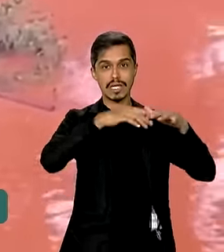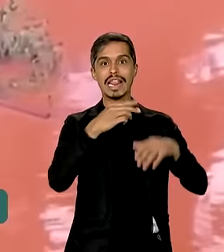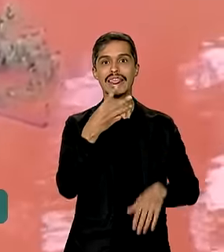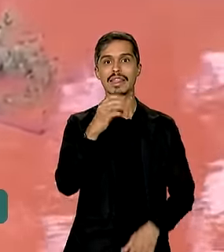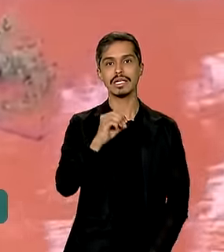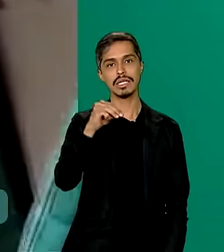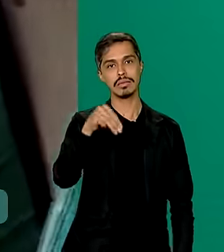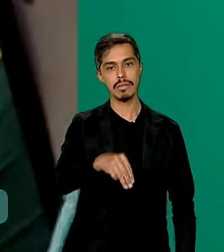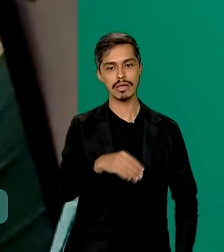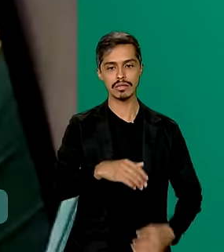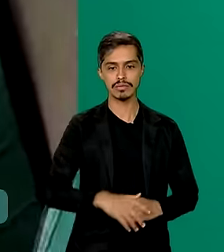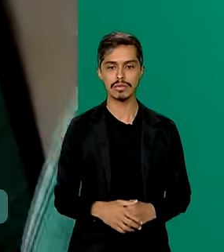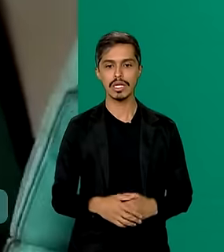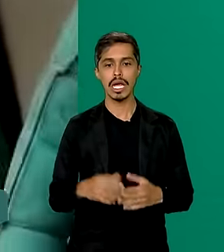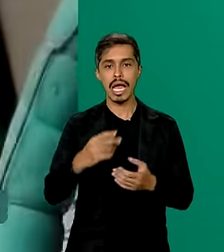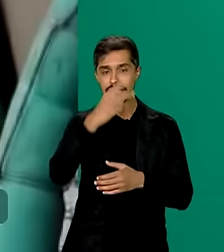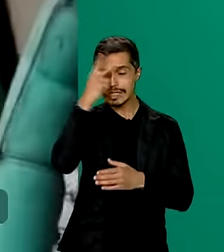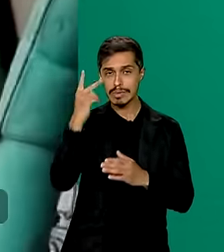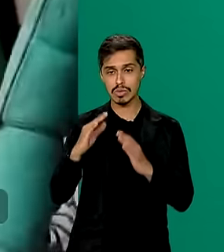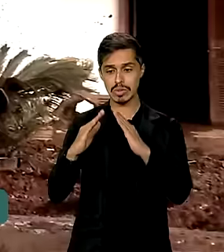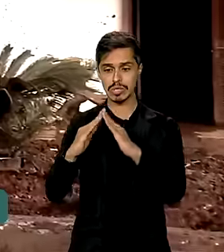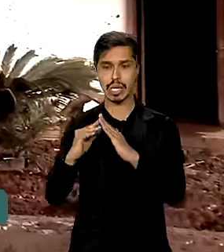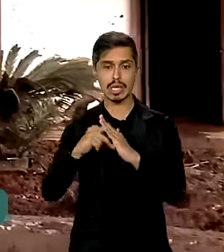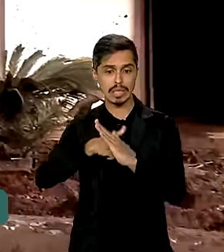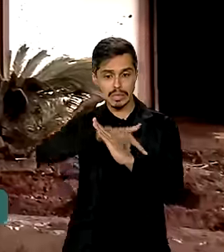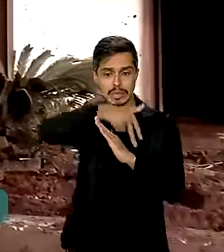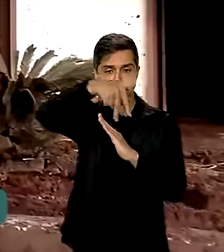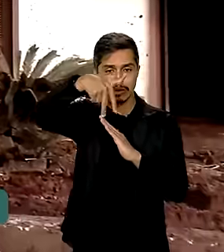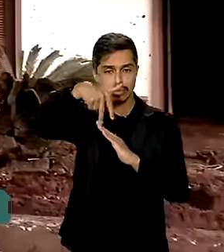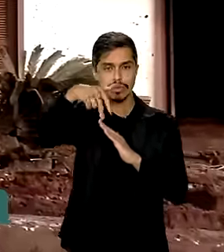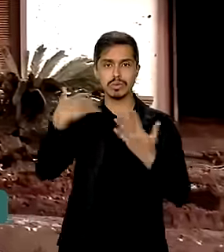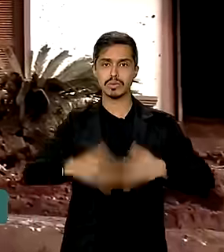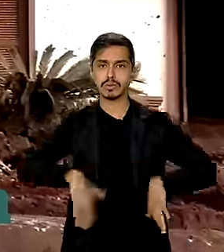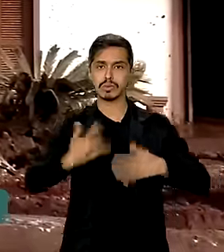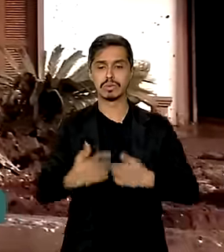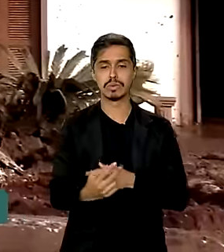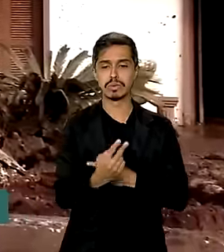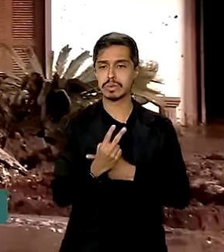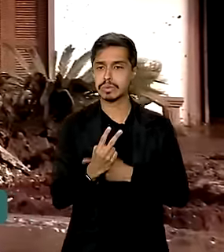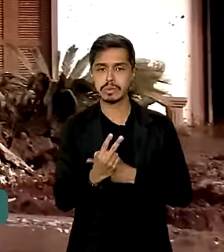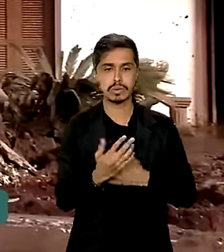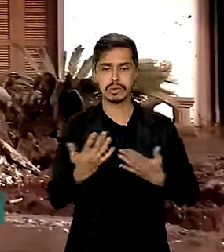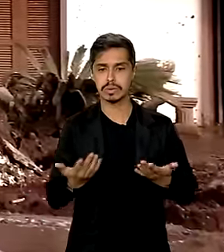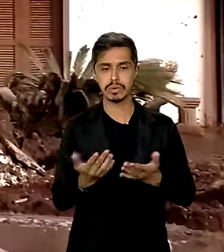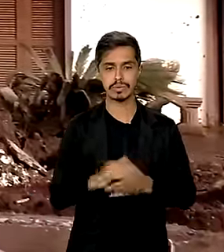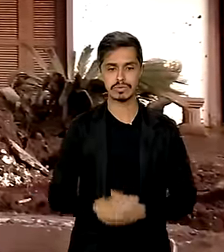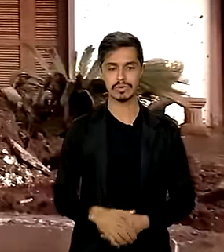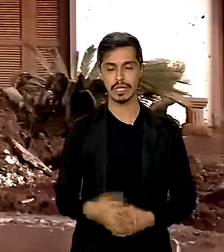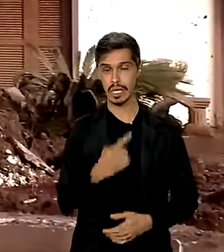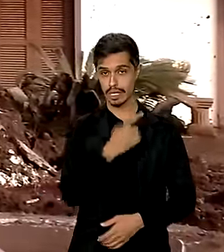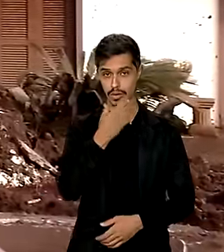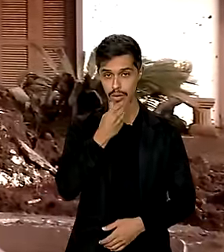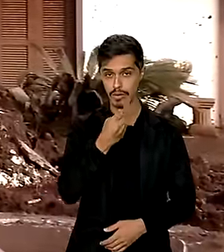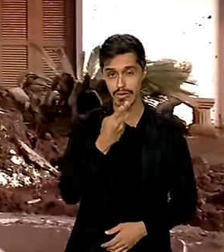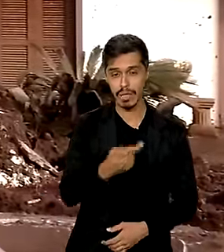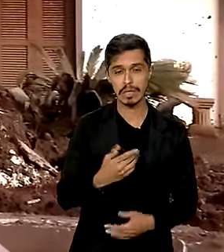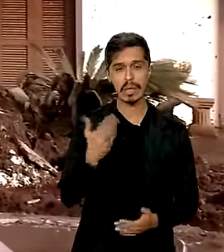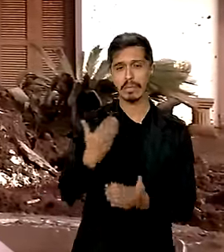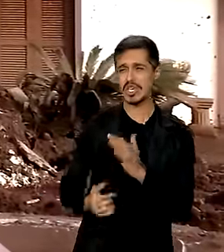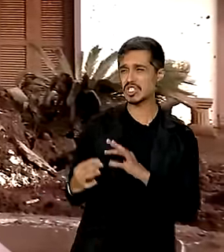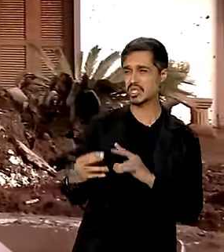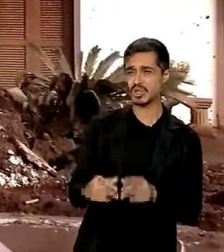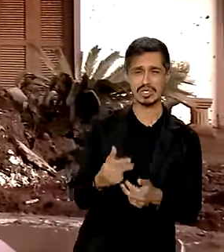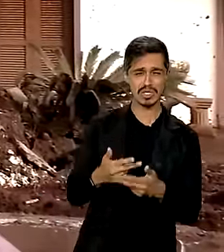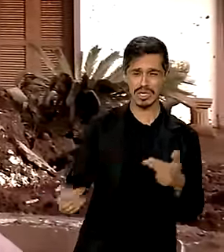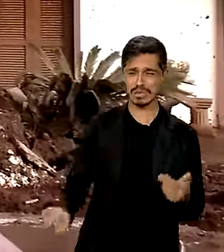Ilhados, moradores foram resgatados dos telhados. Nós tínhamos as coisas tudo lá dentro, minhas ferramentas, tudo, rancho, roupa. Botei